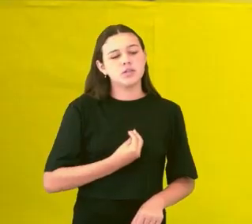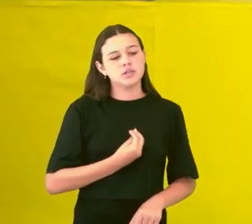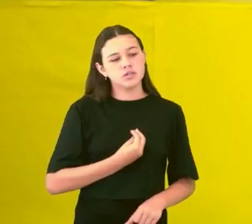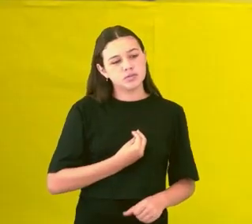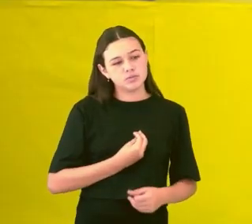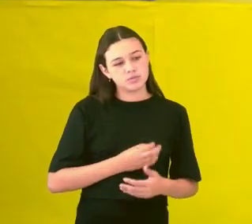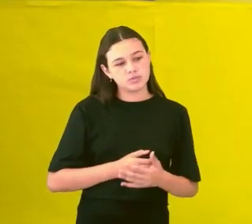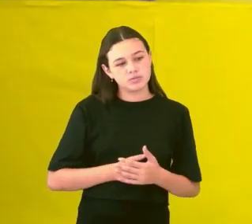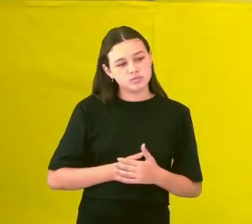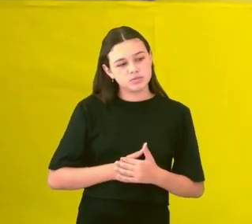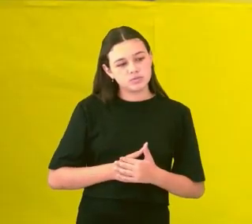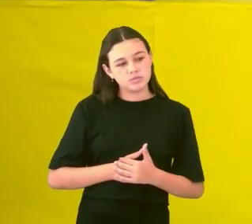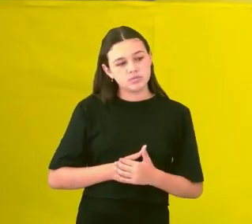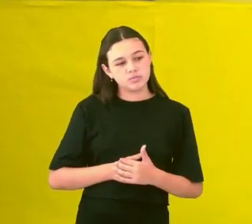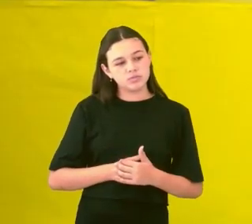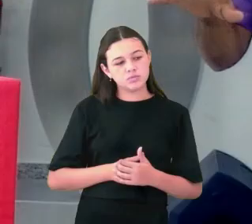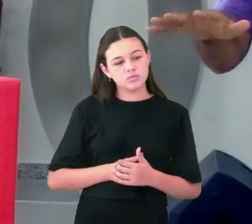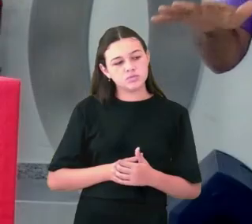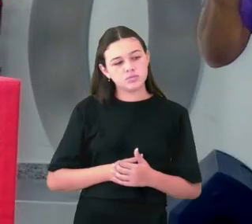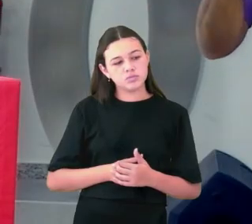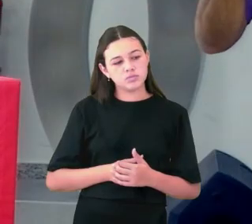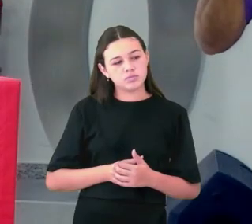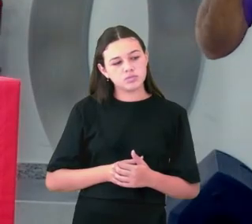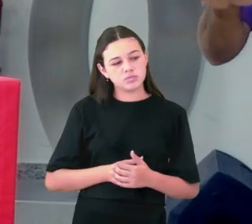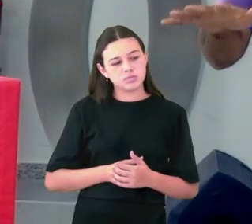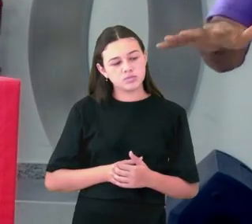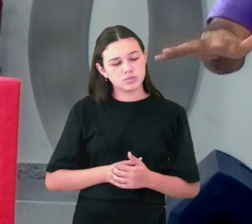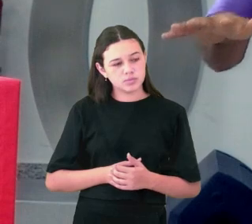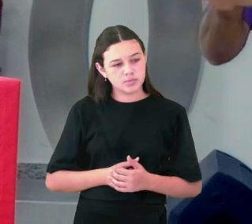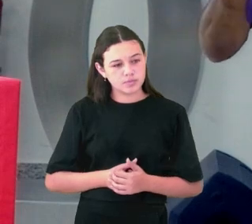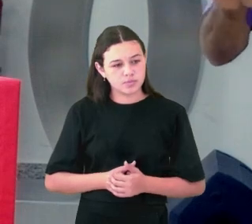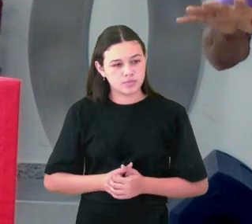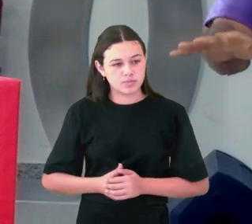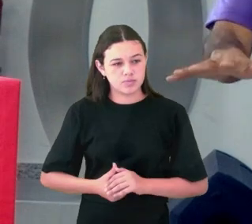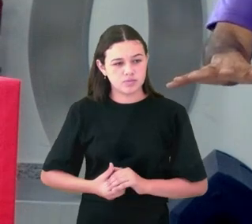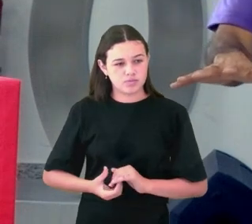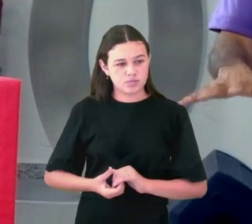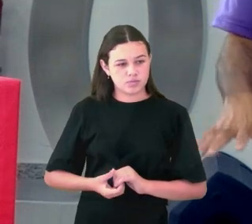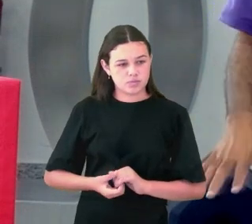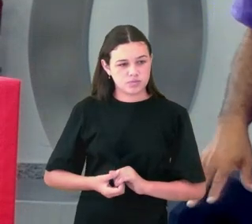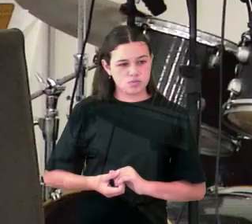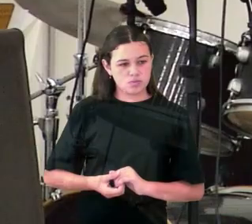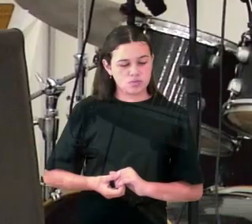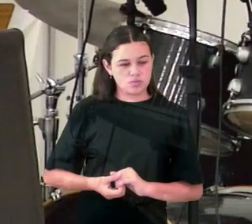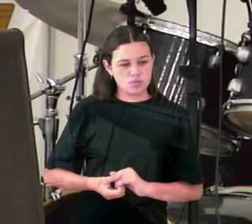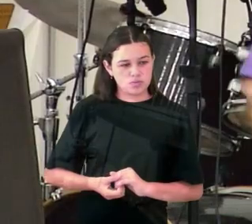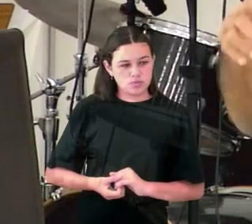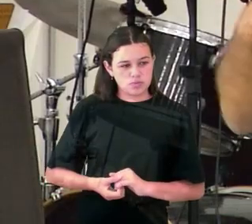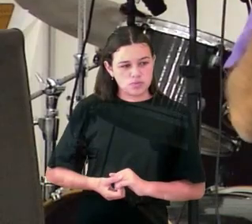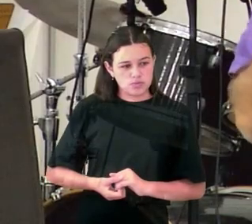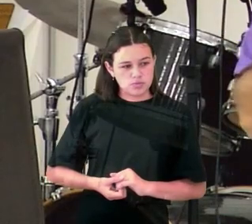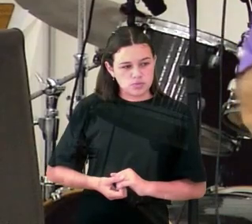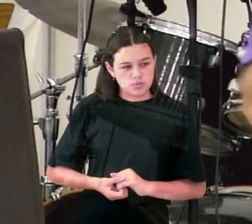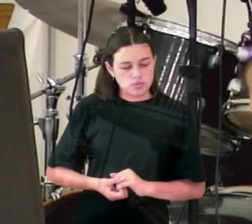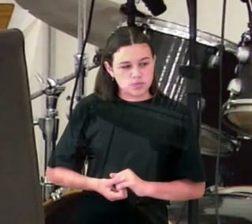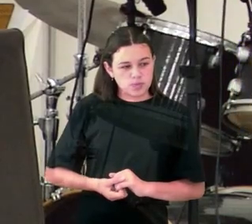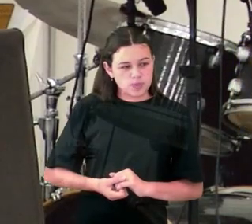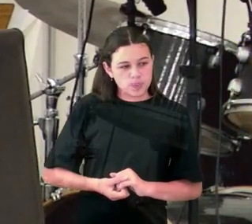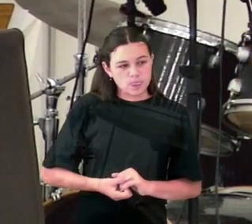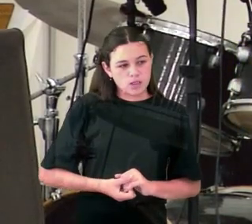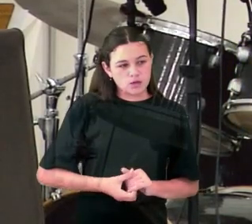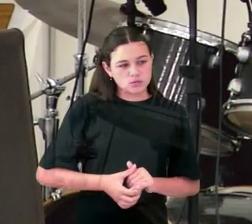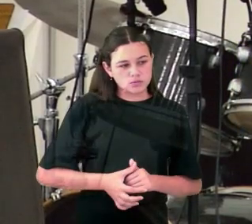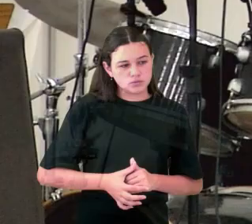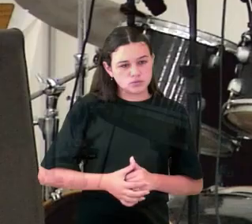pousando, ou pousado, ou sentado, está ali, sobre os ovos. Se os ovos quiserem viver, eles precisam